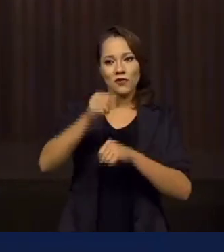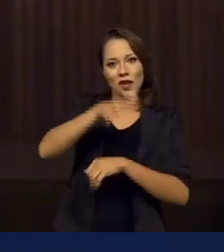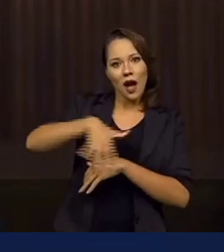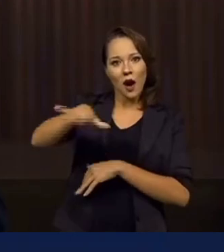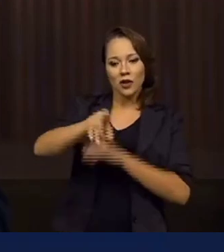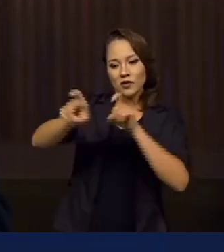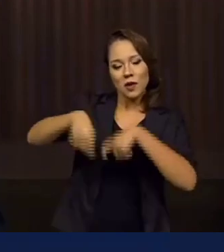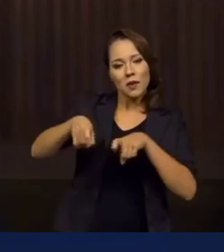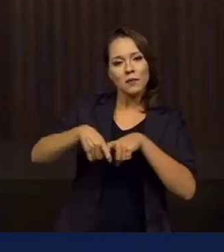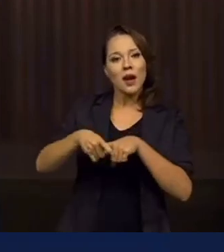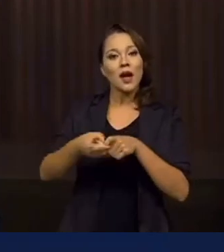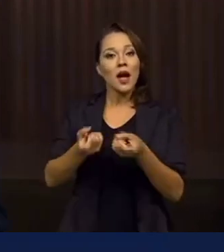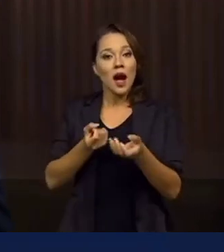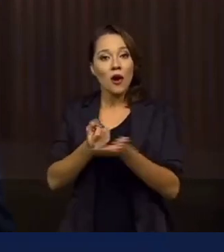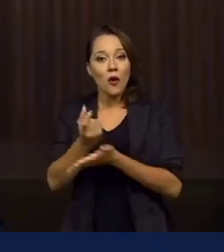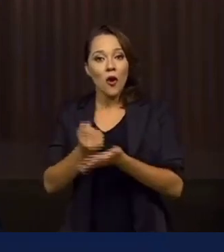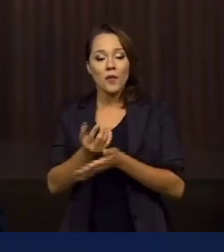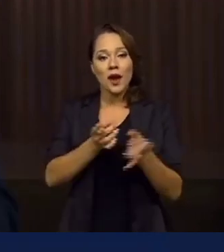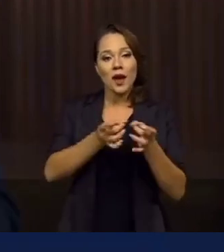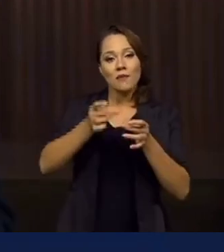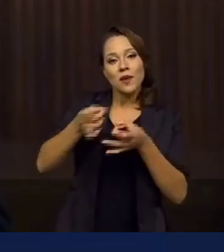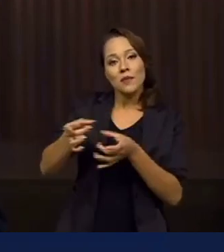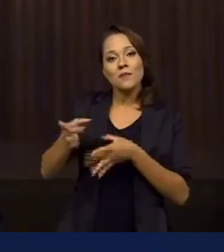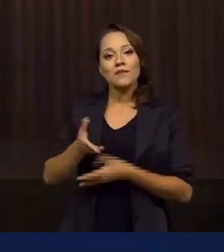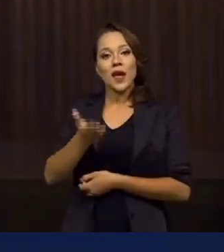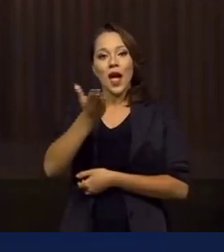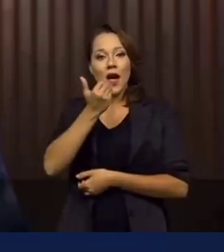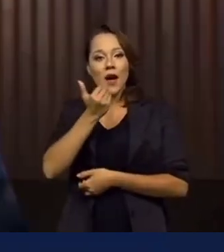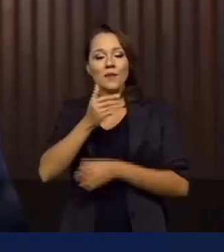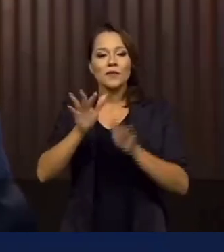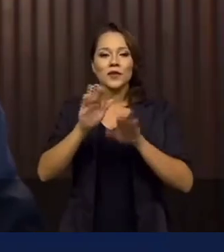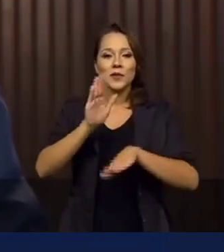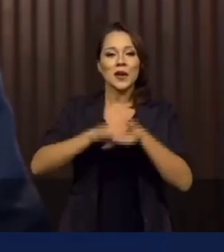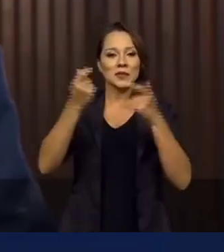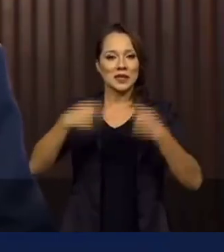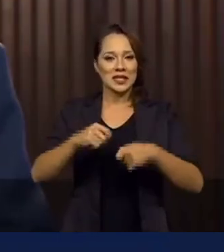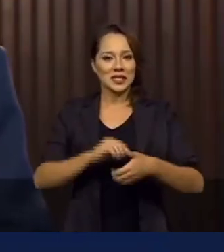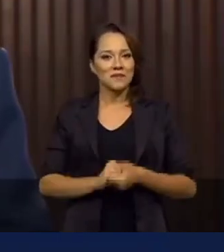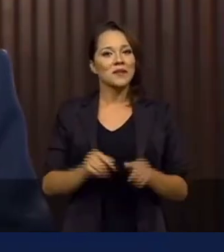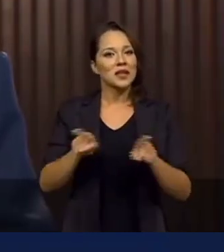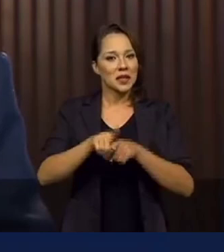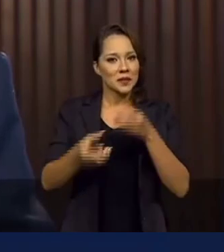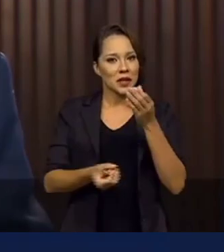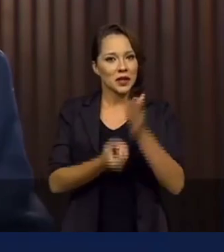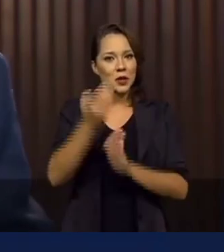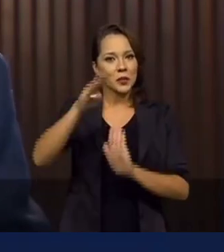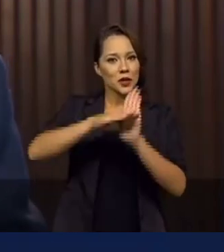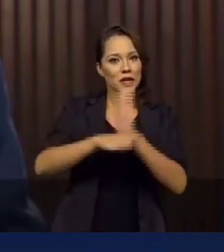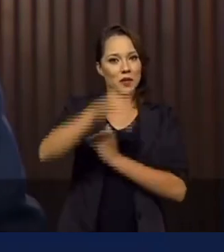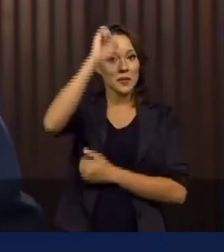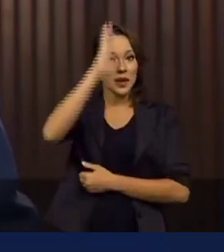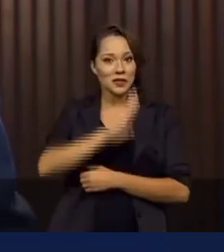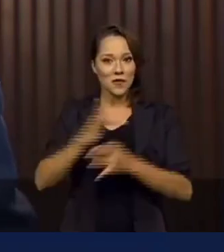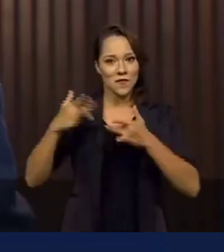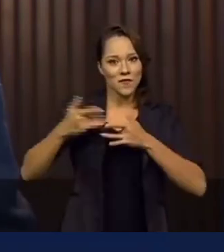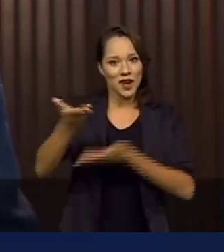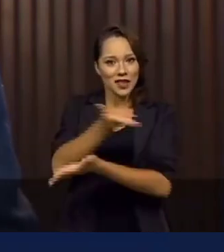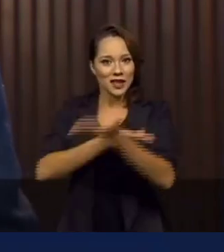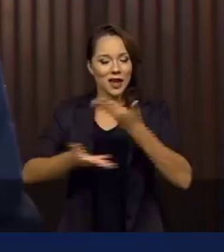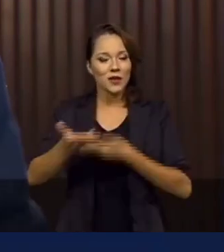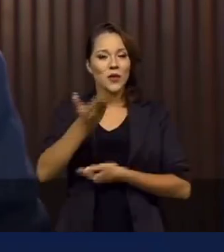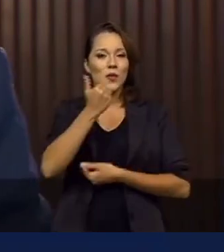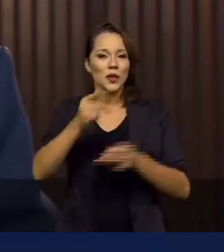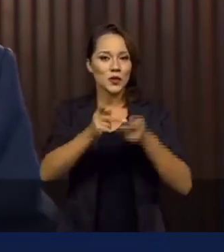familiar ao consumo local de alimentos pelos mais necessitados. Também criamos o Brasil Fraterno Comida no